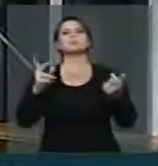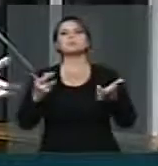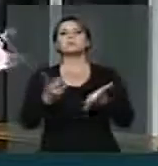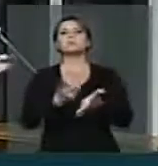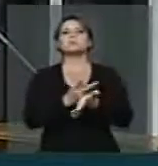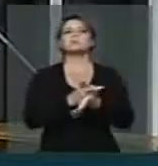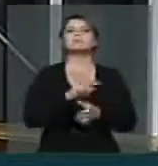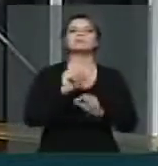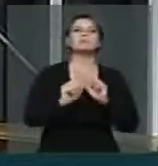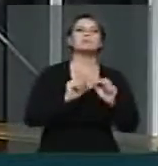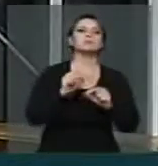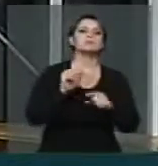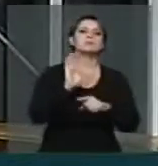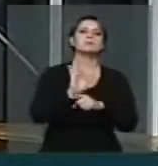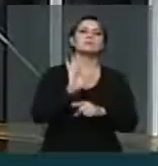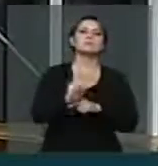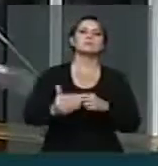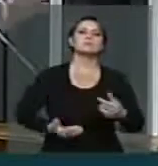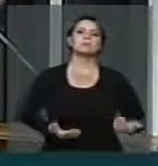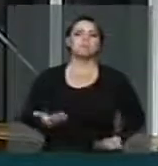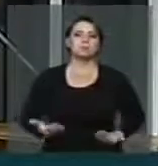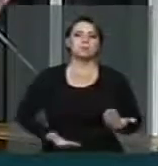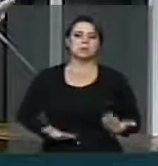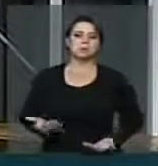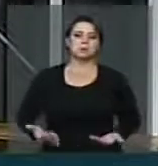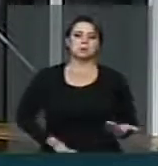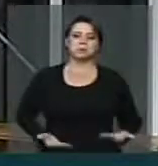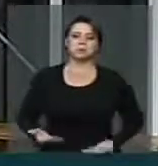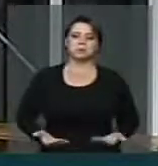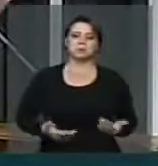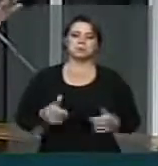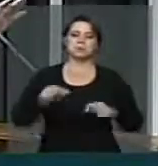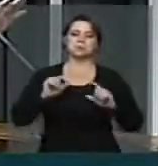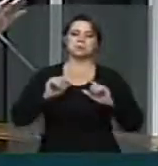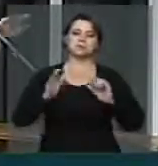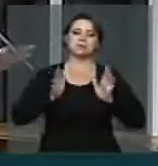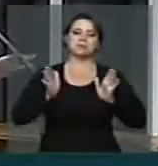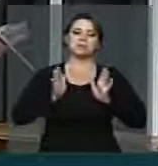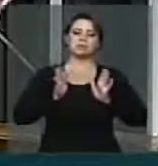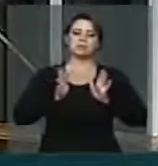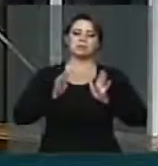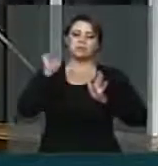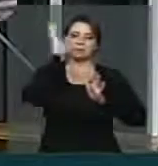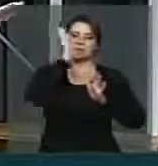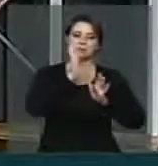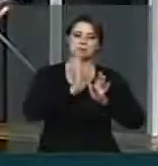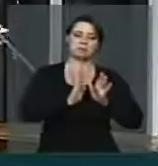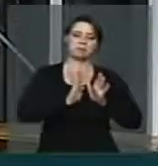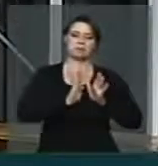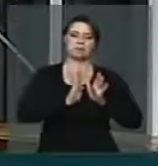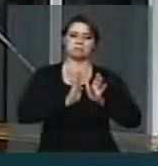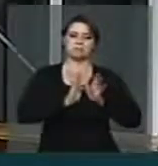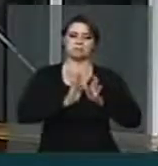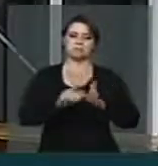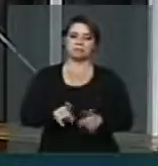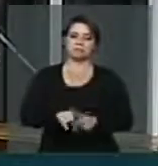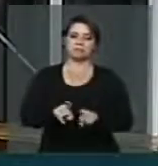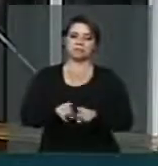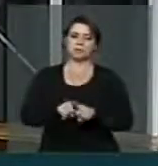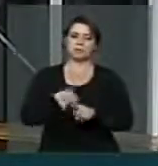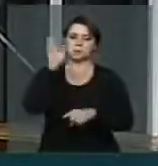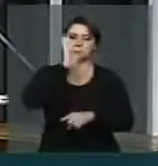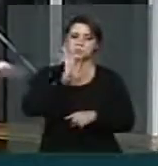construindo para os seus trabalhadores responsáveis pela riqueza desse país. Nós, sem dúvida nenhuma, podemos